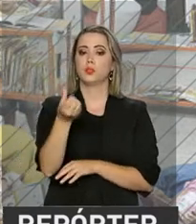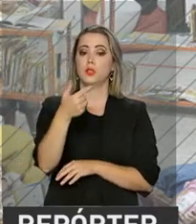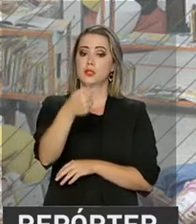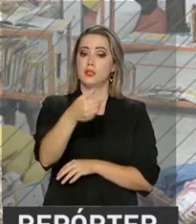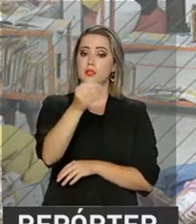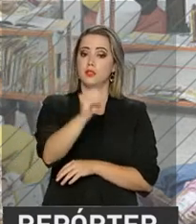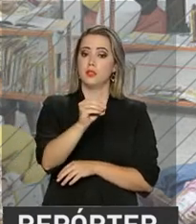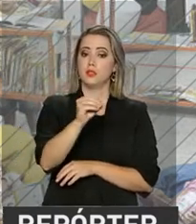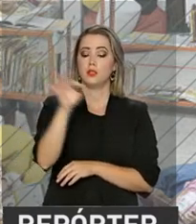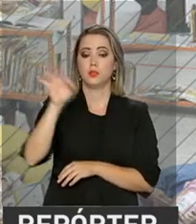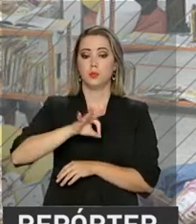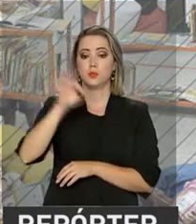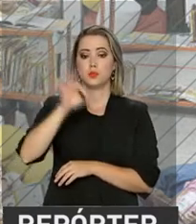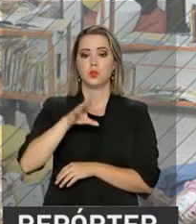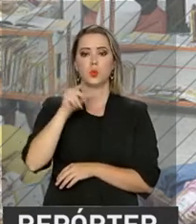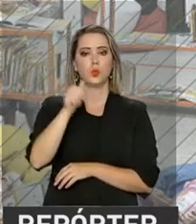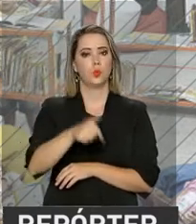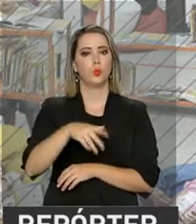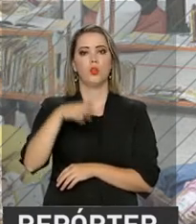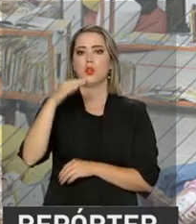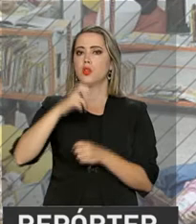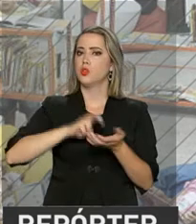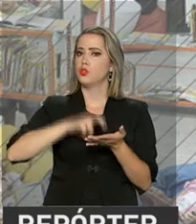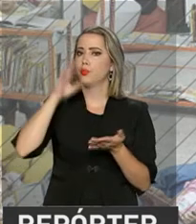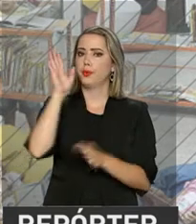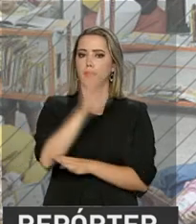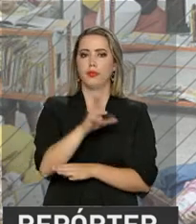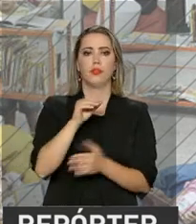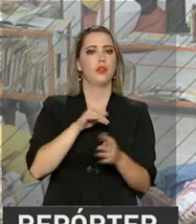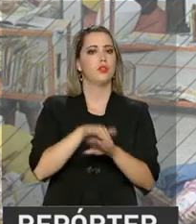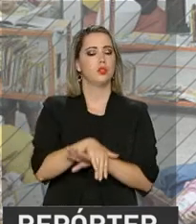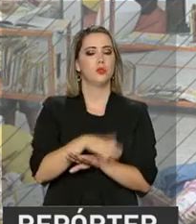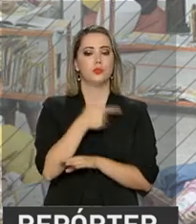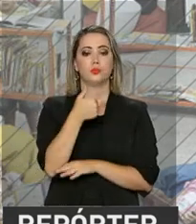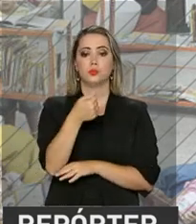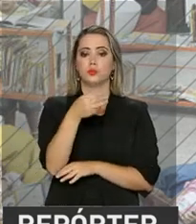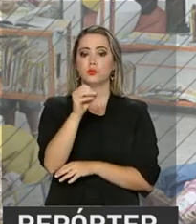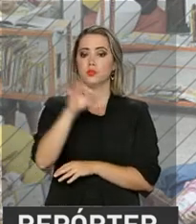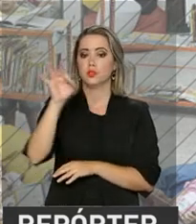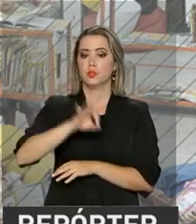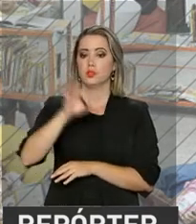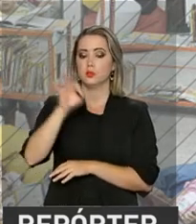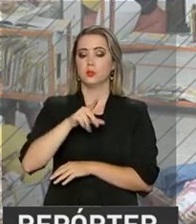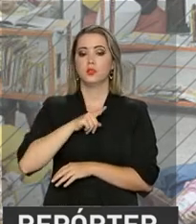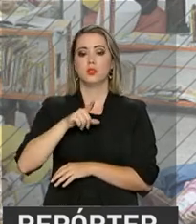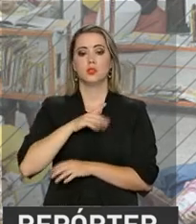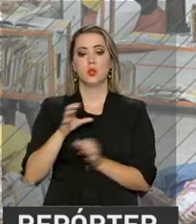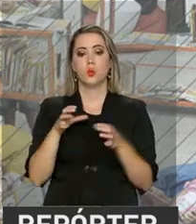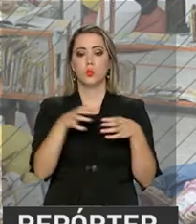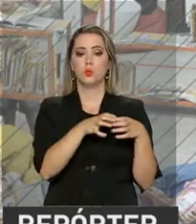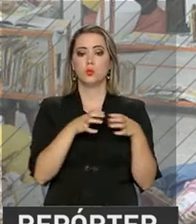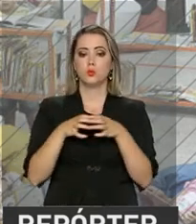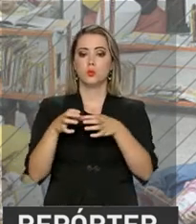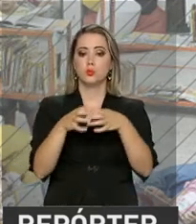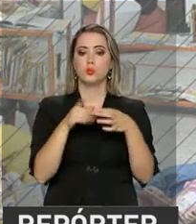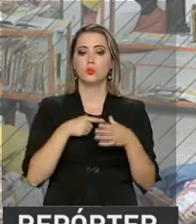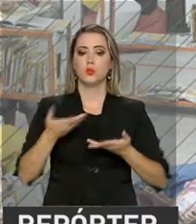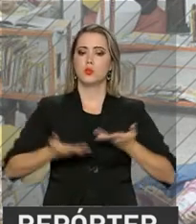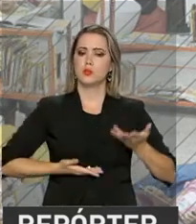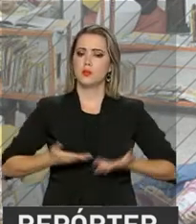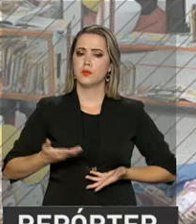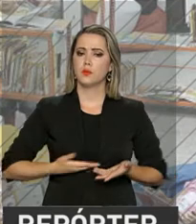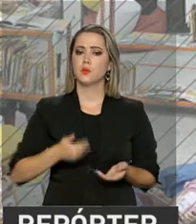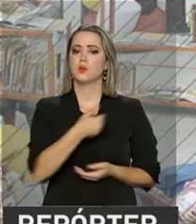atendem em todos os períodos do dia. E com relação aos funcionários, 70% dos CELs tem equipes formadas por servidores